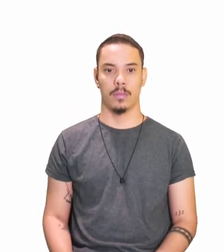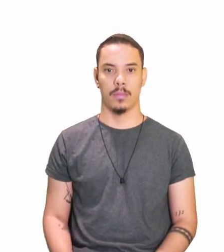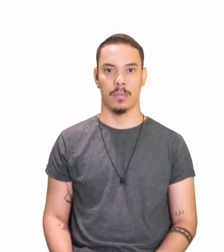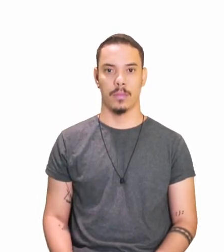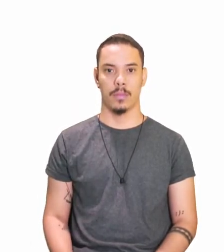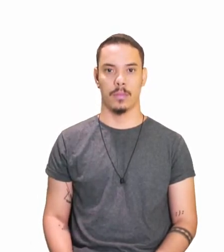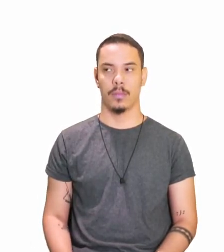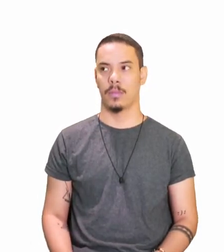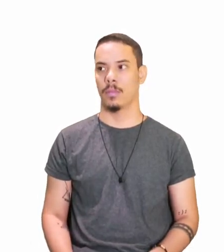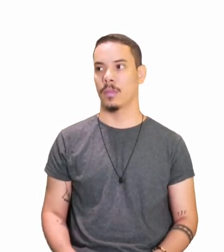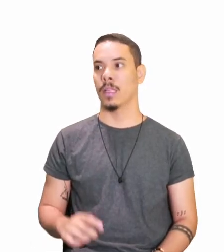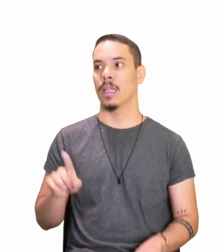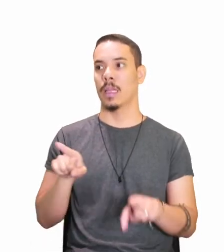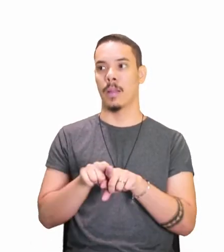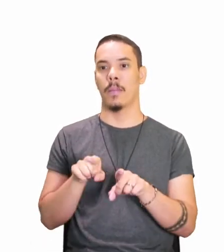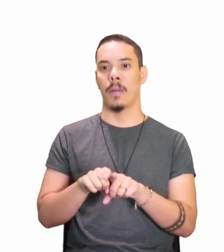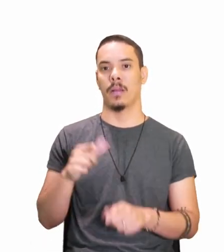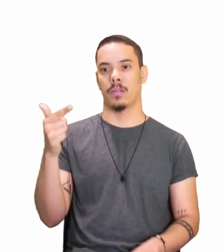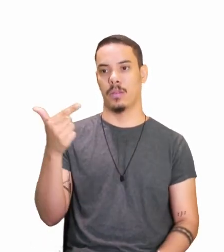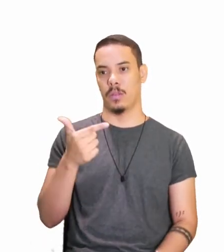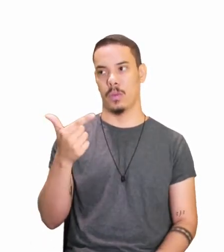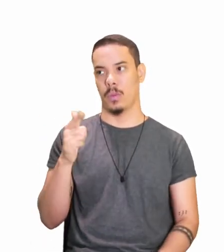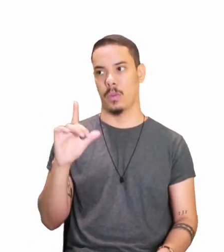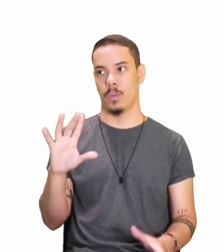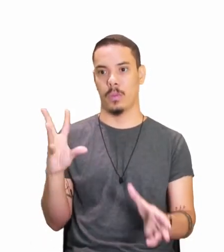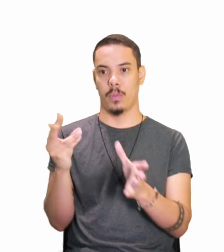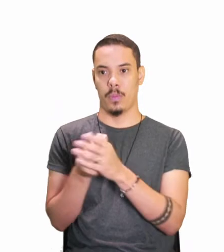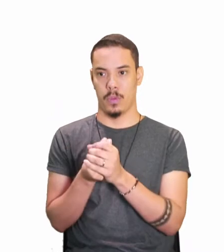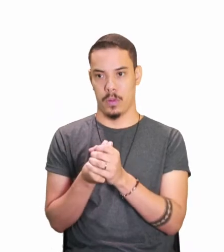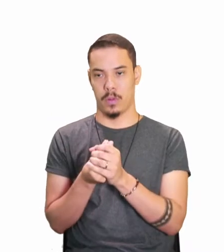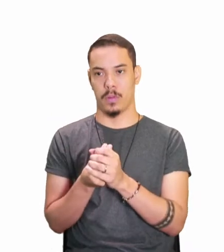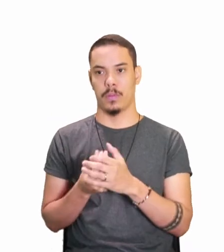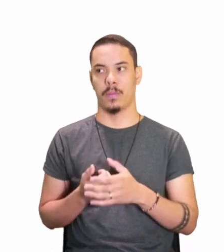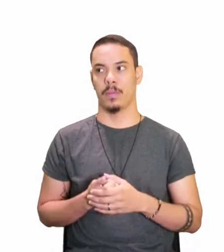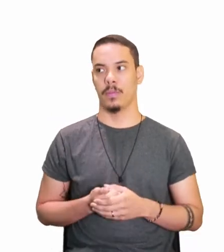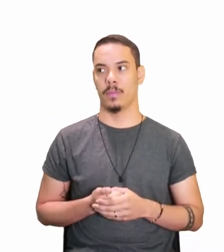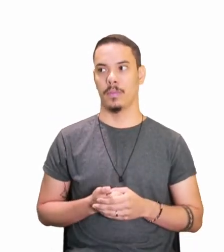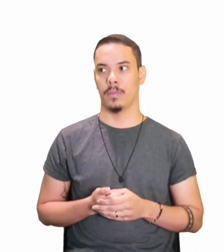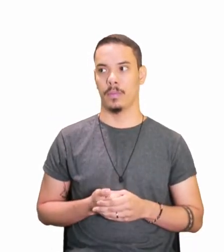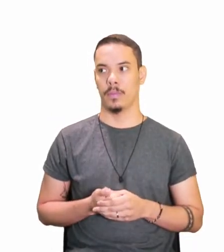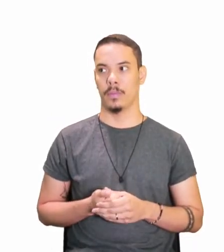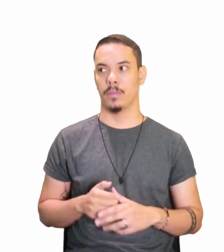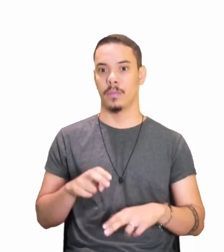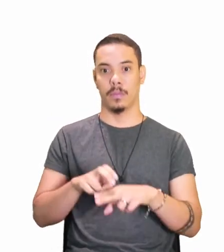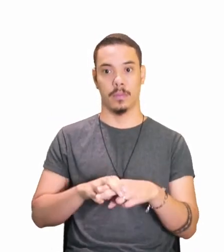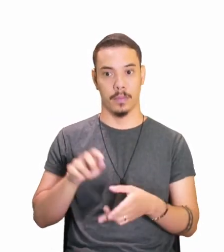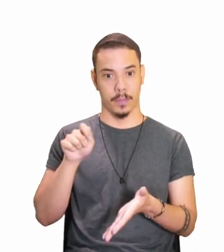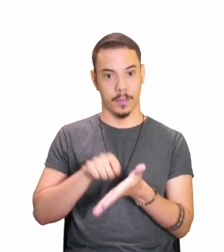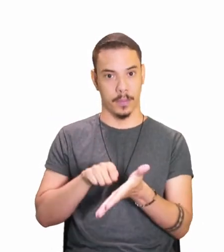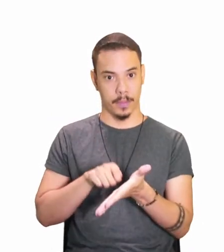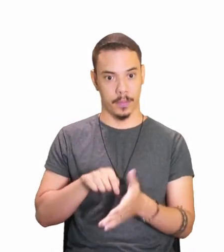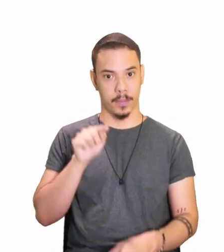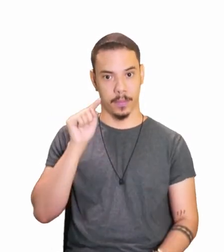do plural, e a segunda pessoa do plural, então, Amadinho, anotem aí,